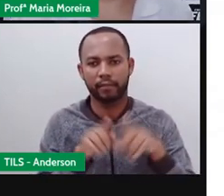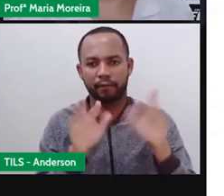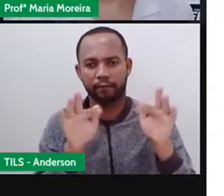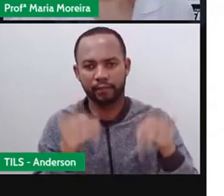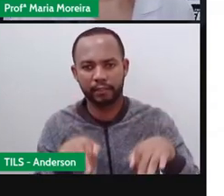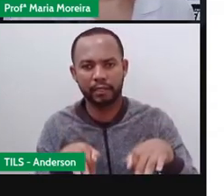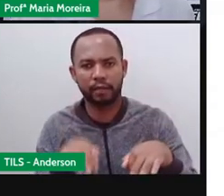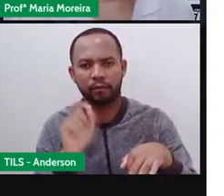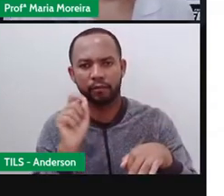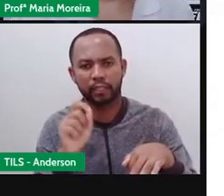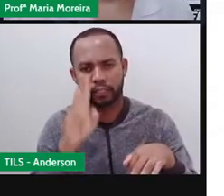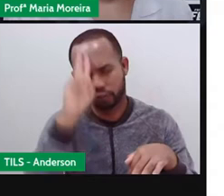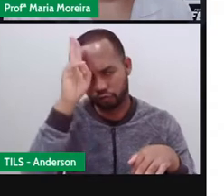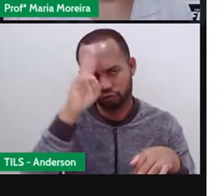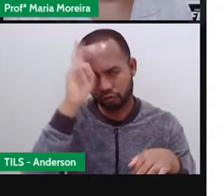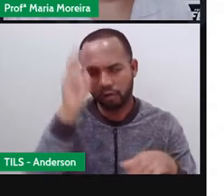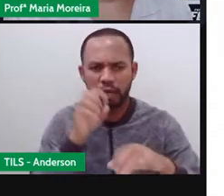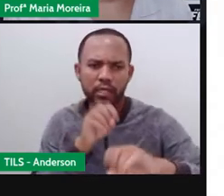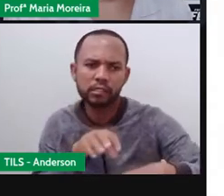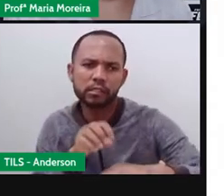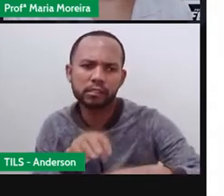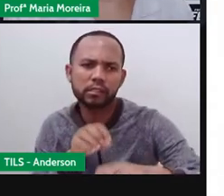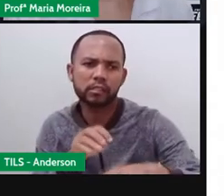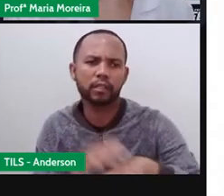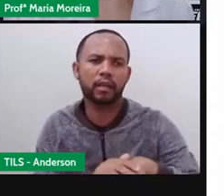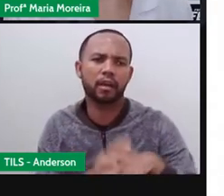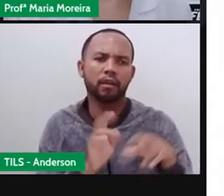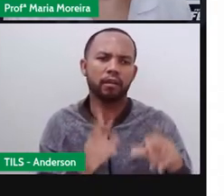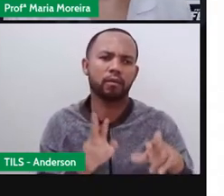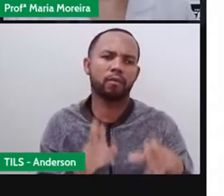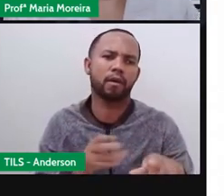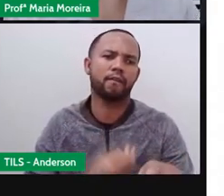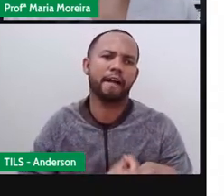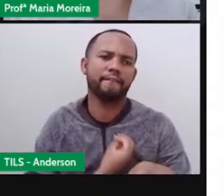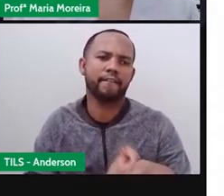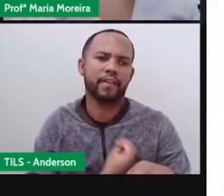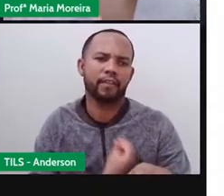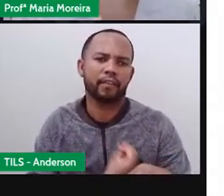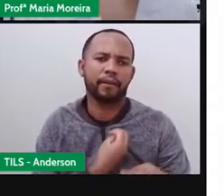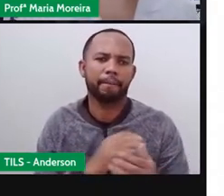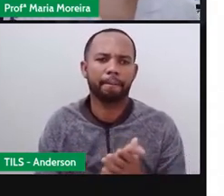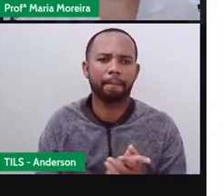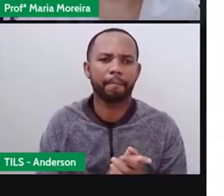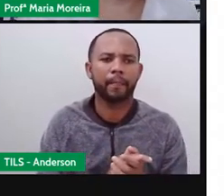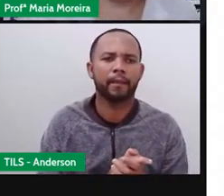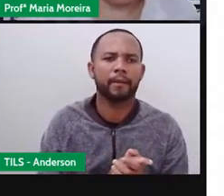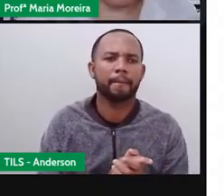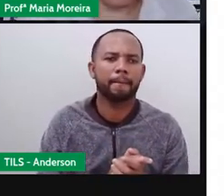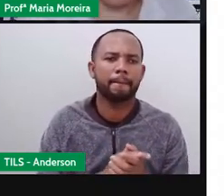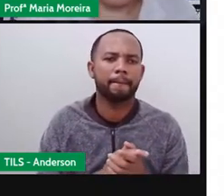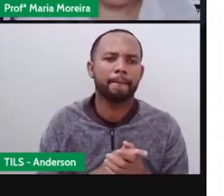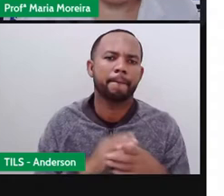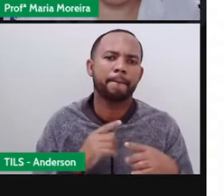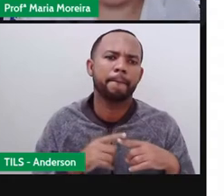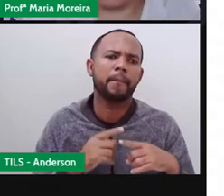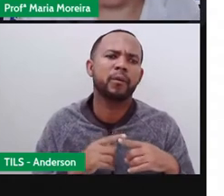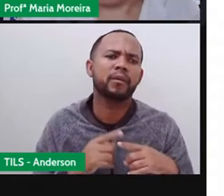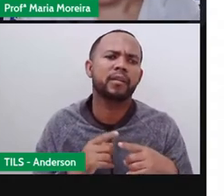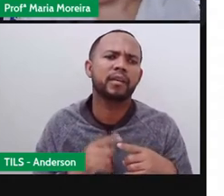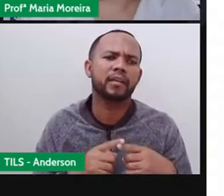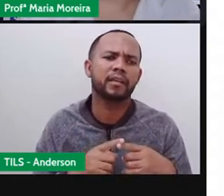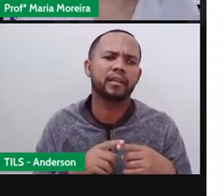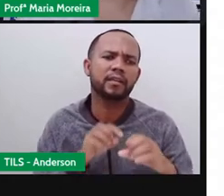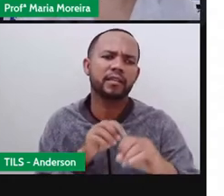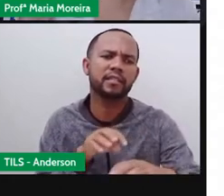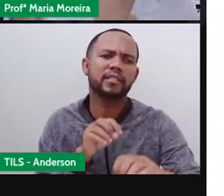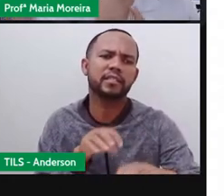ensinamento, fazendo uma relação aí com o cotidiano. Então, na fábula, ele tem esse caráter de... Por que educativo, Pró? O que é educativo?